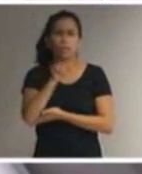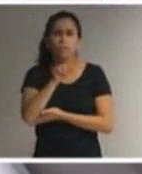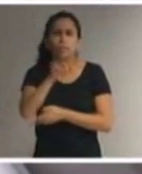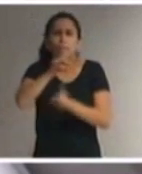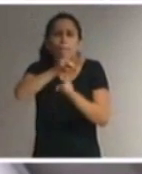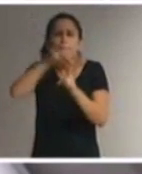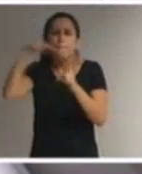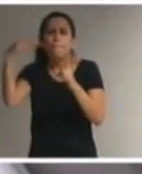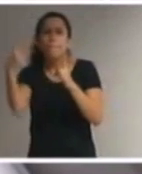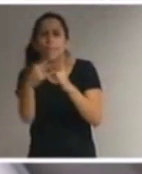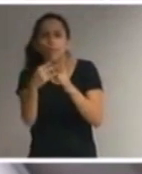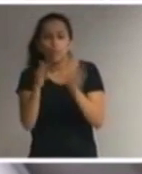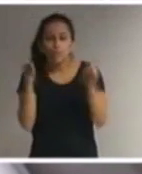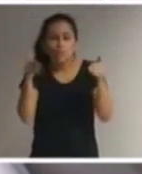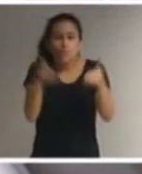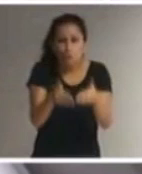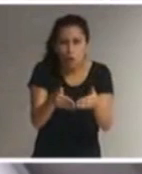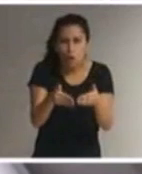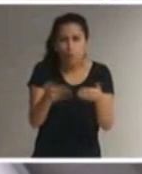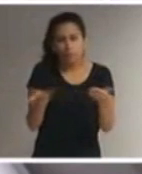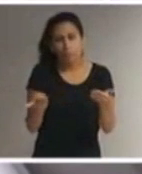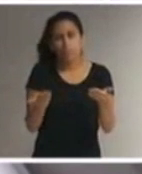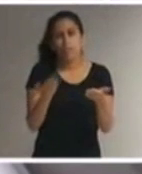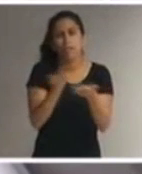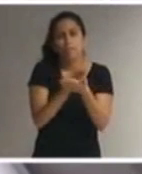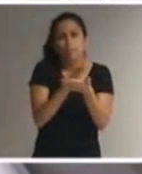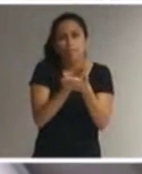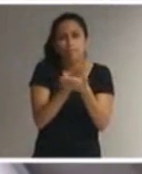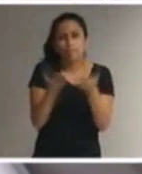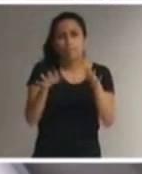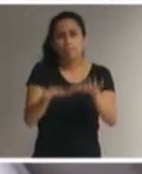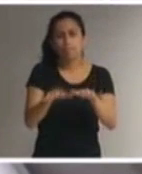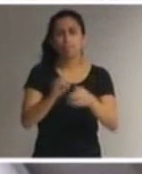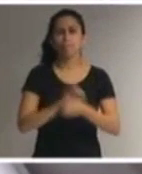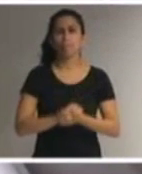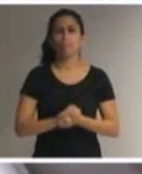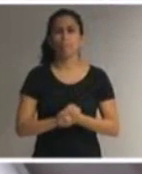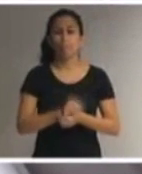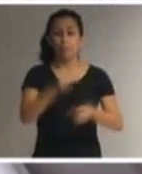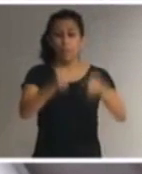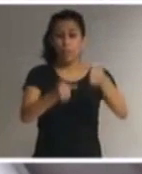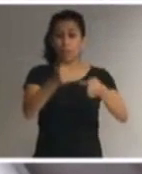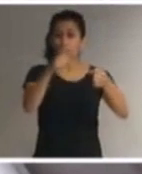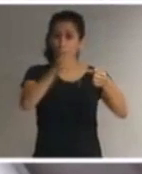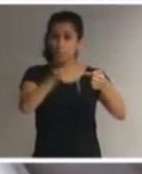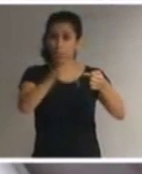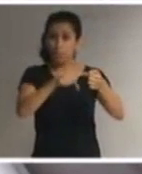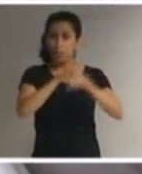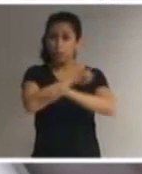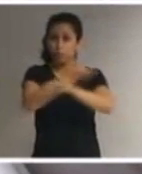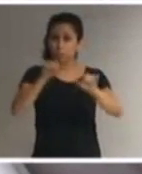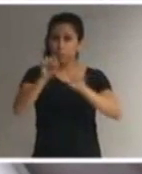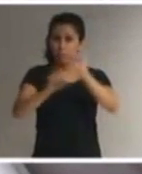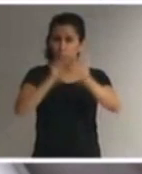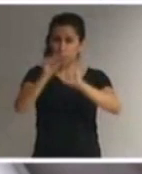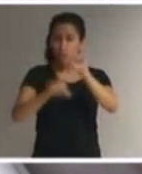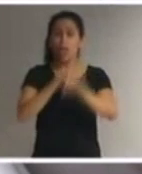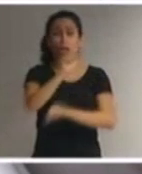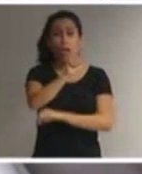educação inclusiva a política explica que o atendimento educacional especializado tem como função